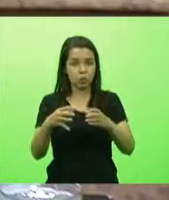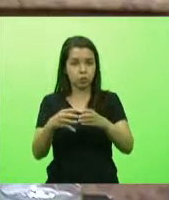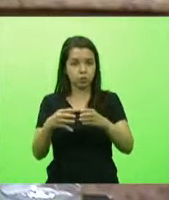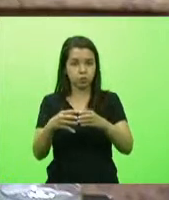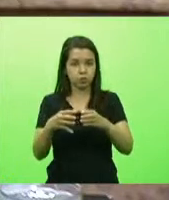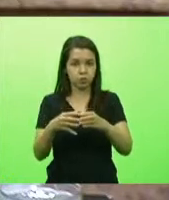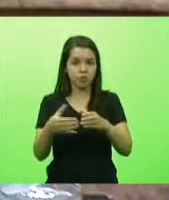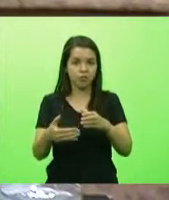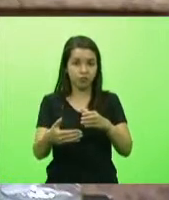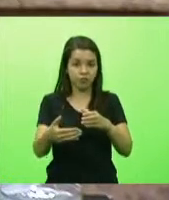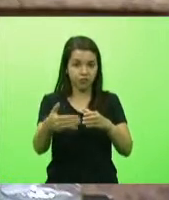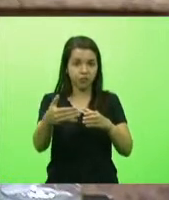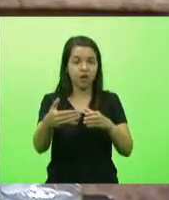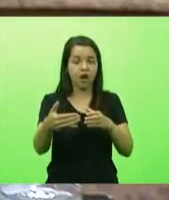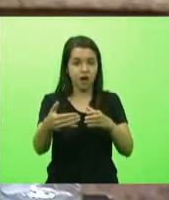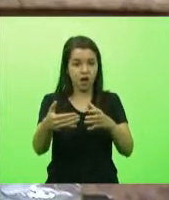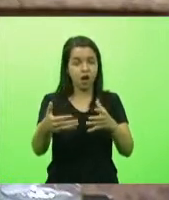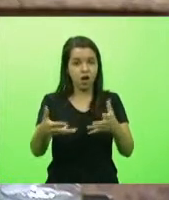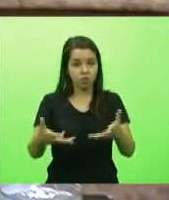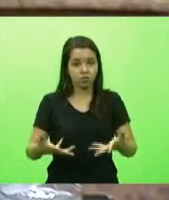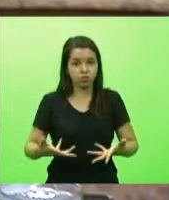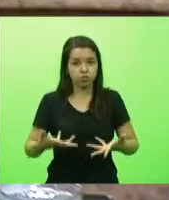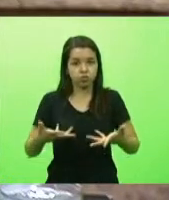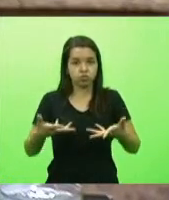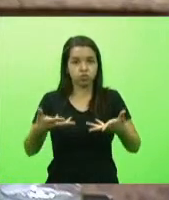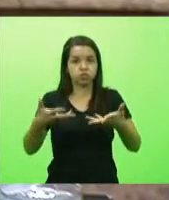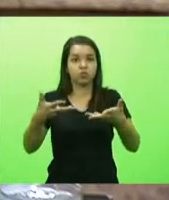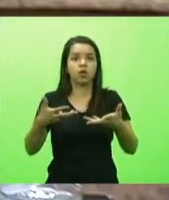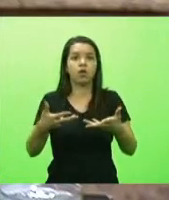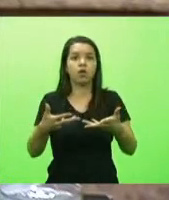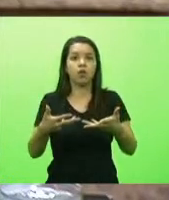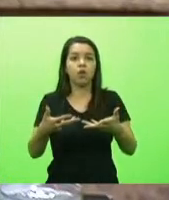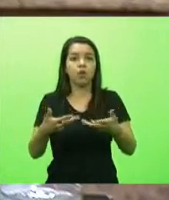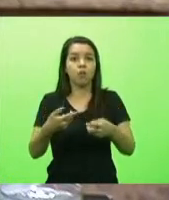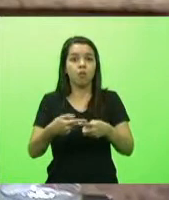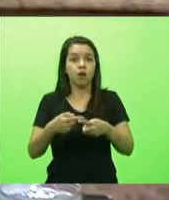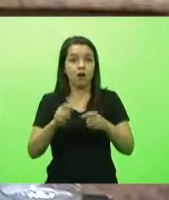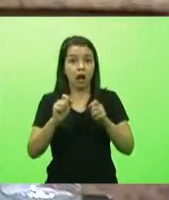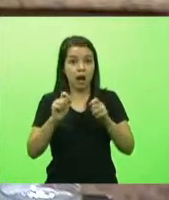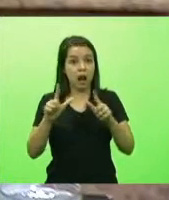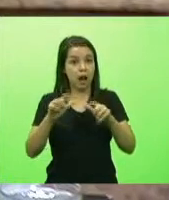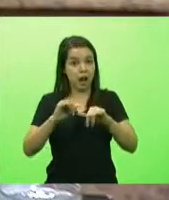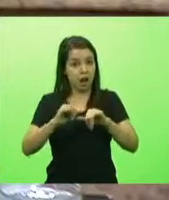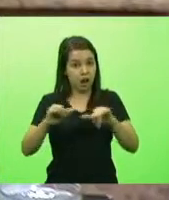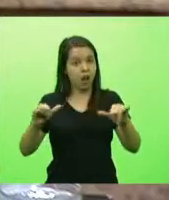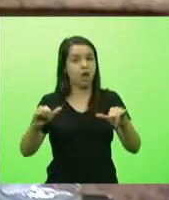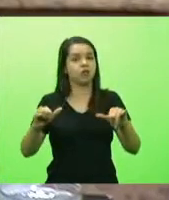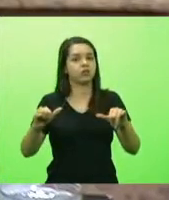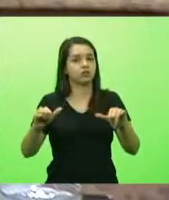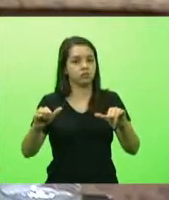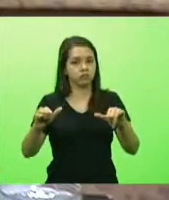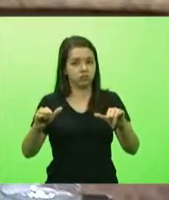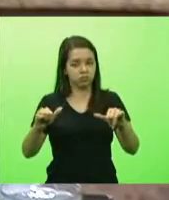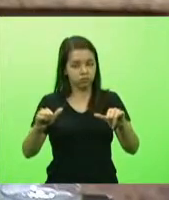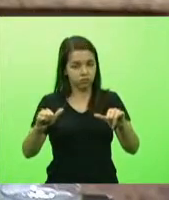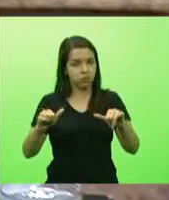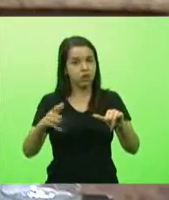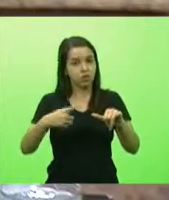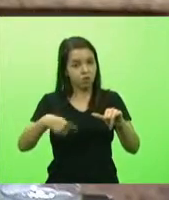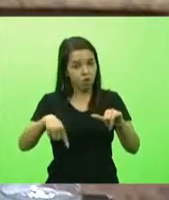ficará enriquecida por esses alertas que estão sendo dados aqui esses pareceres